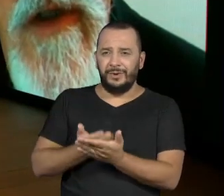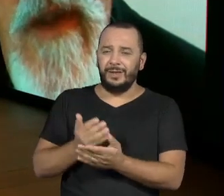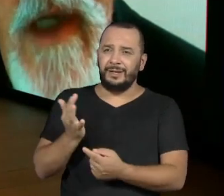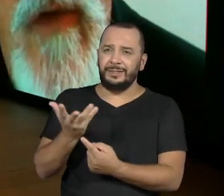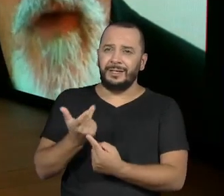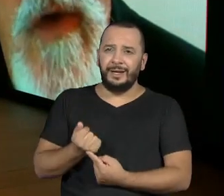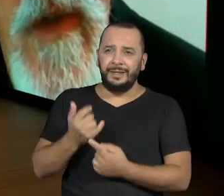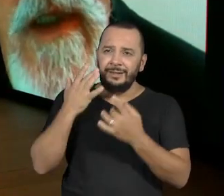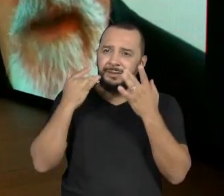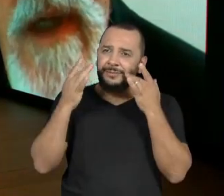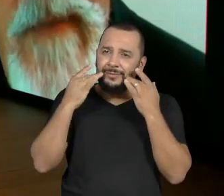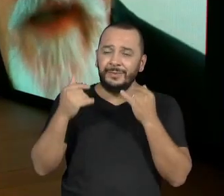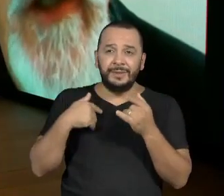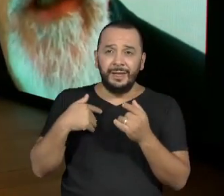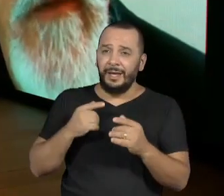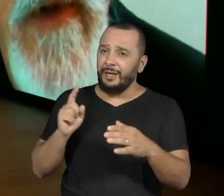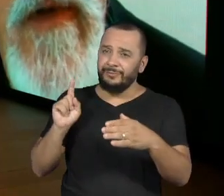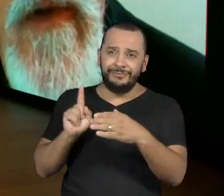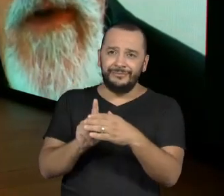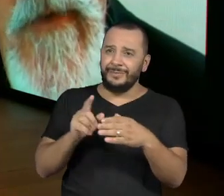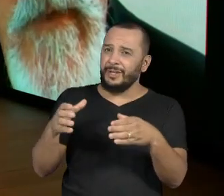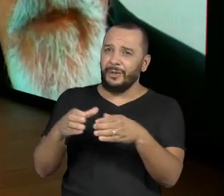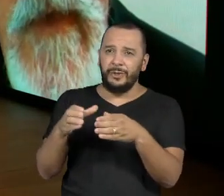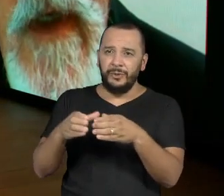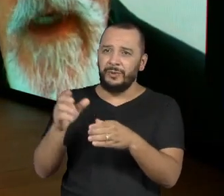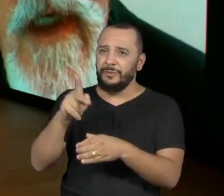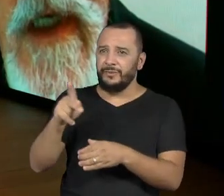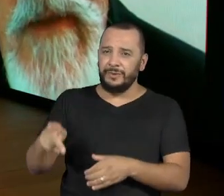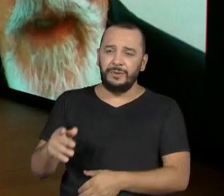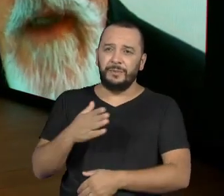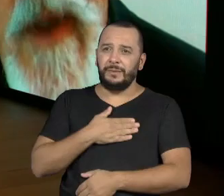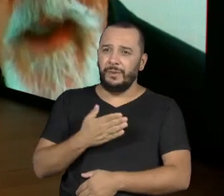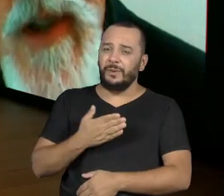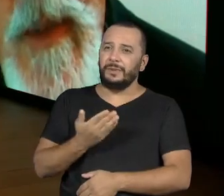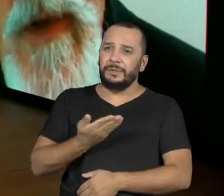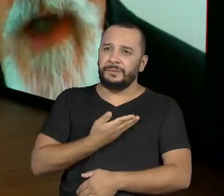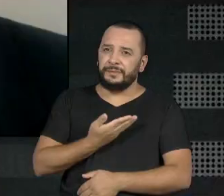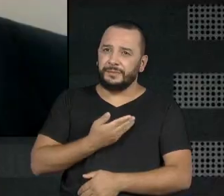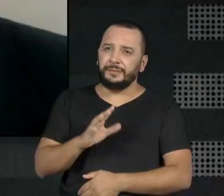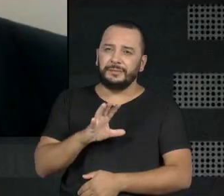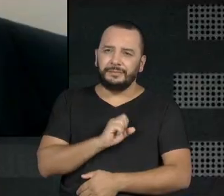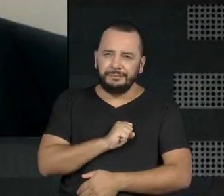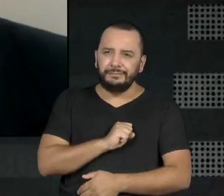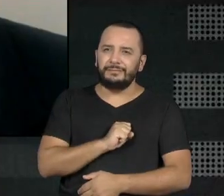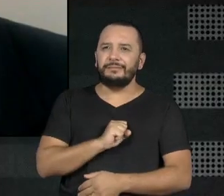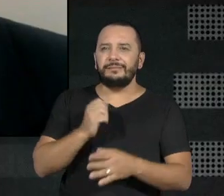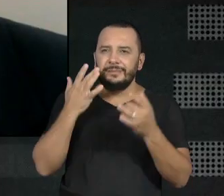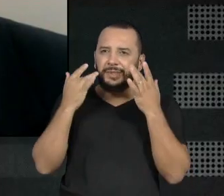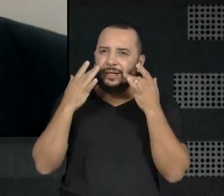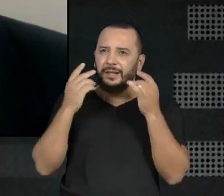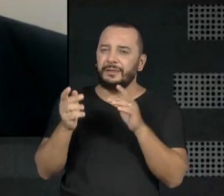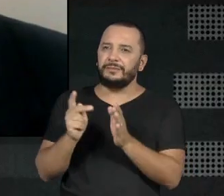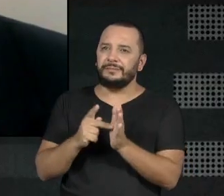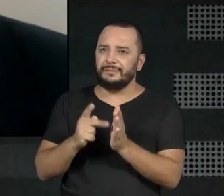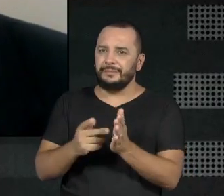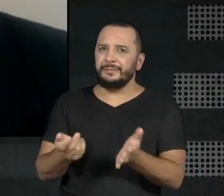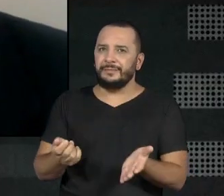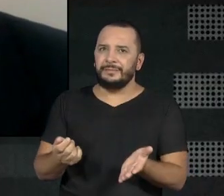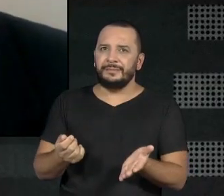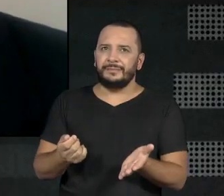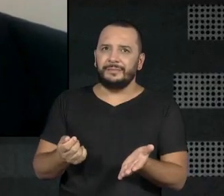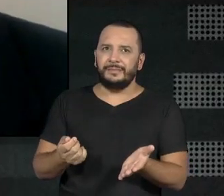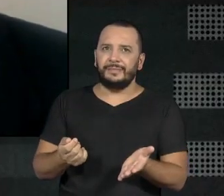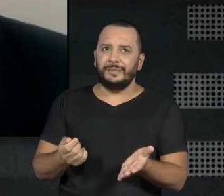professores, a turma e a minha paixão pelo teatro. Sabe,